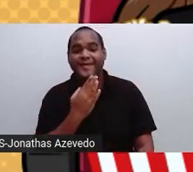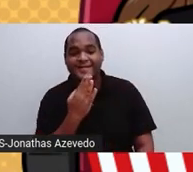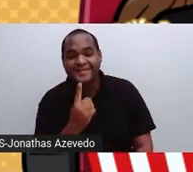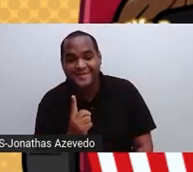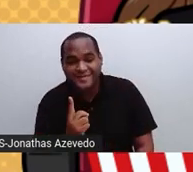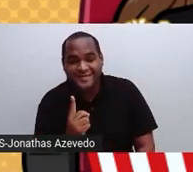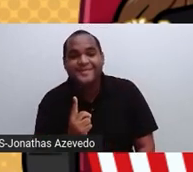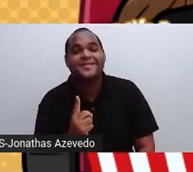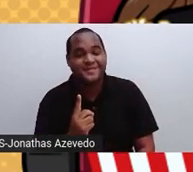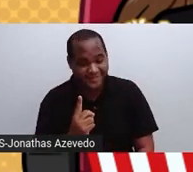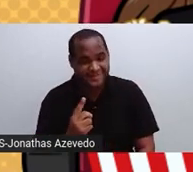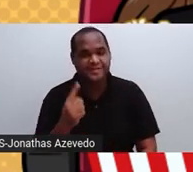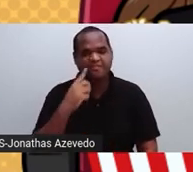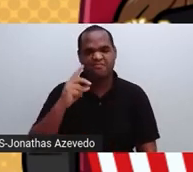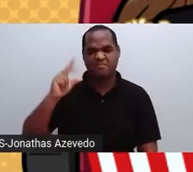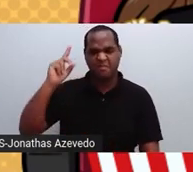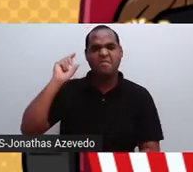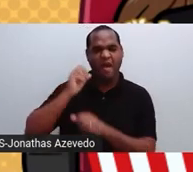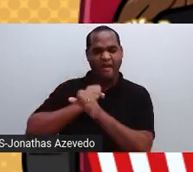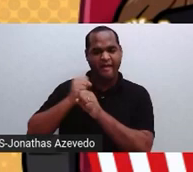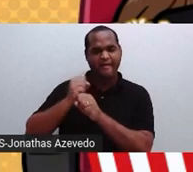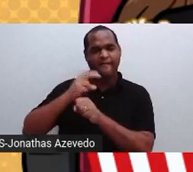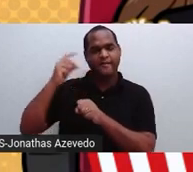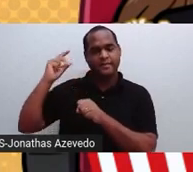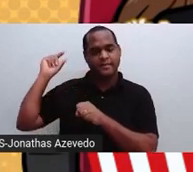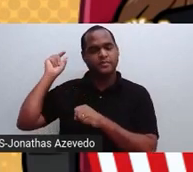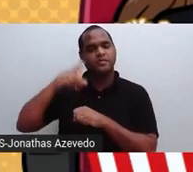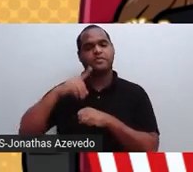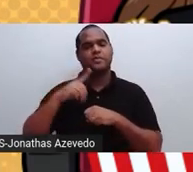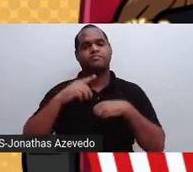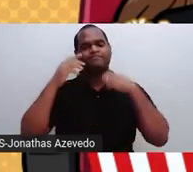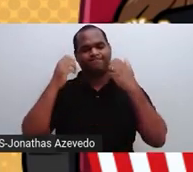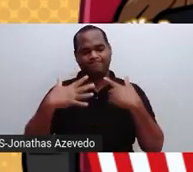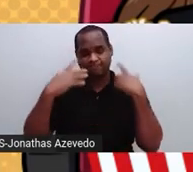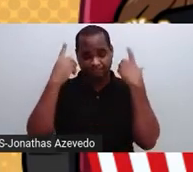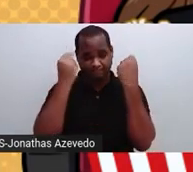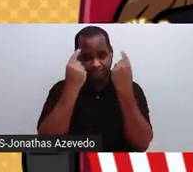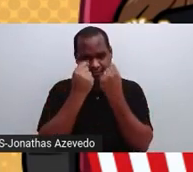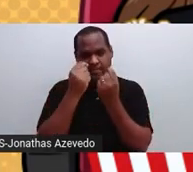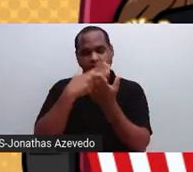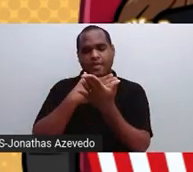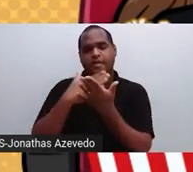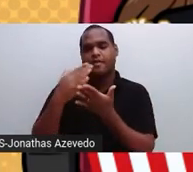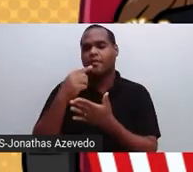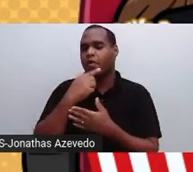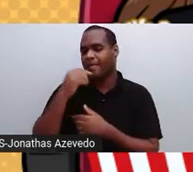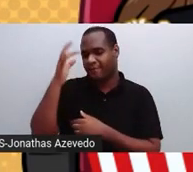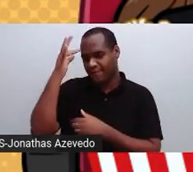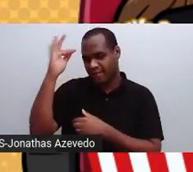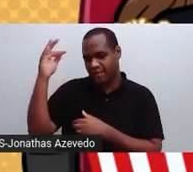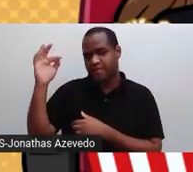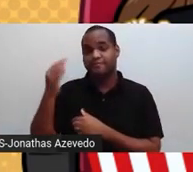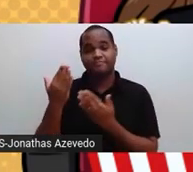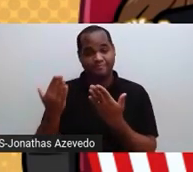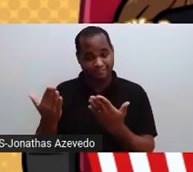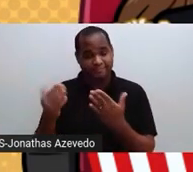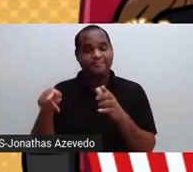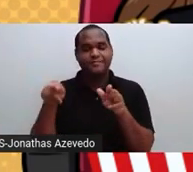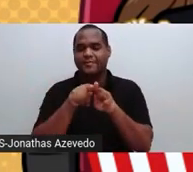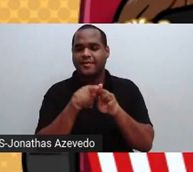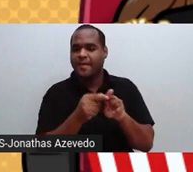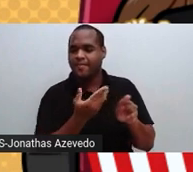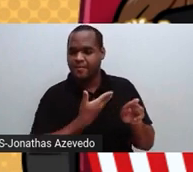Milhares de anos atrás, num país chamado Grécia, um filósofo chamado Leucipo e seu discípulo